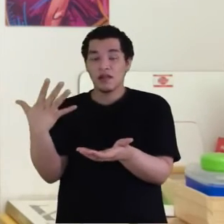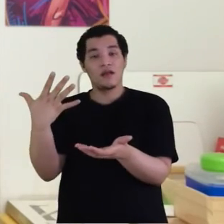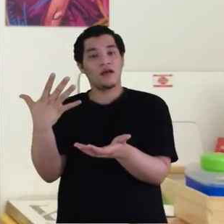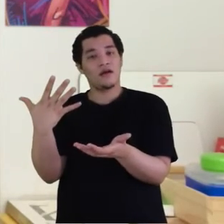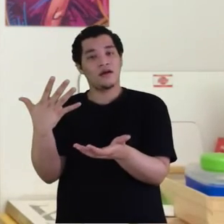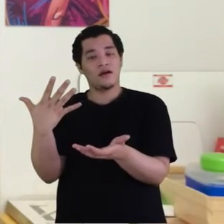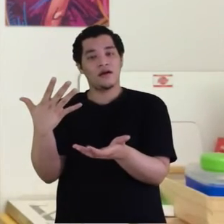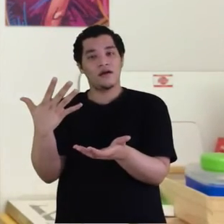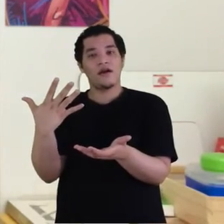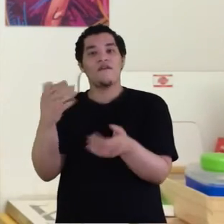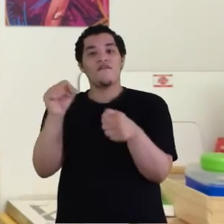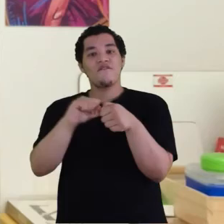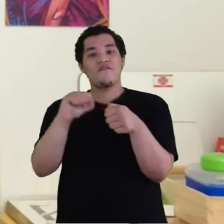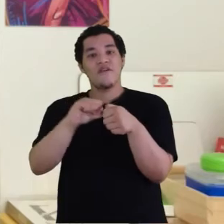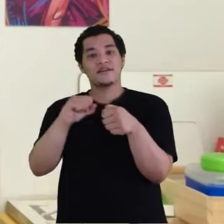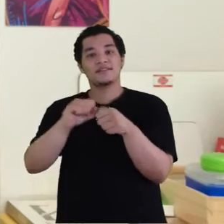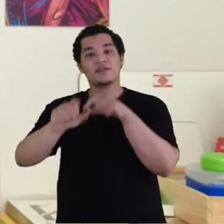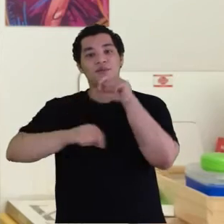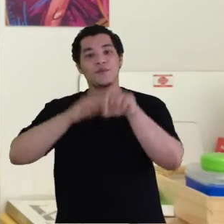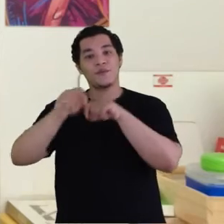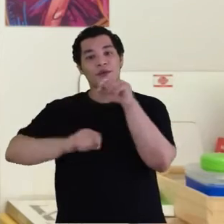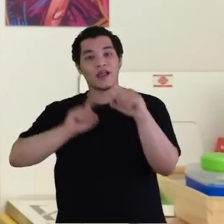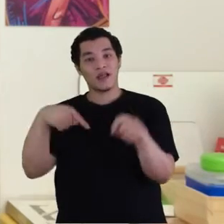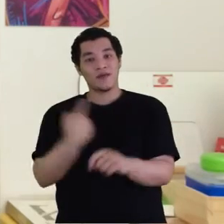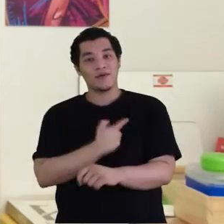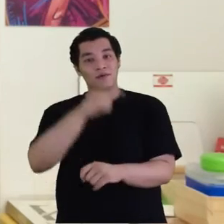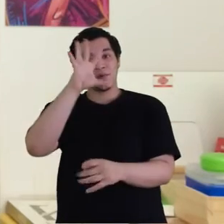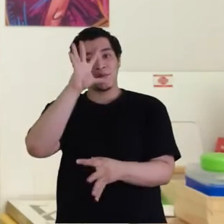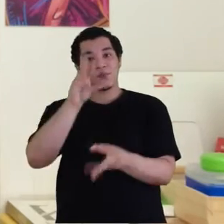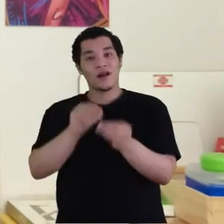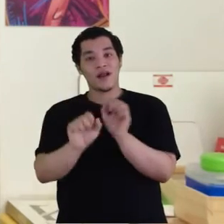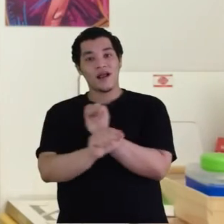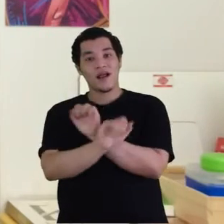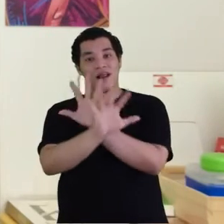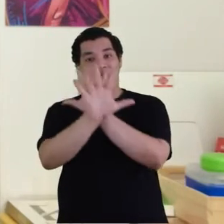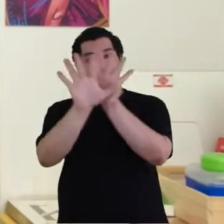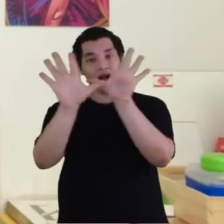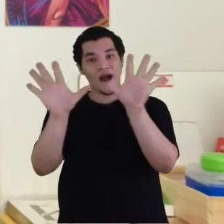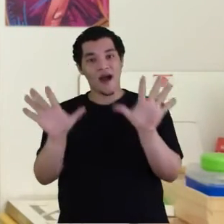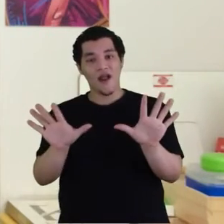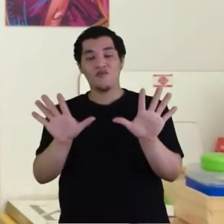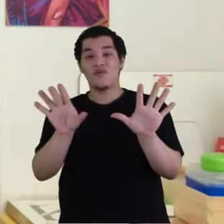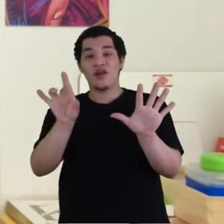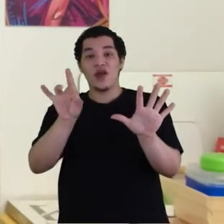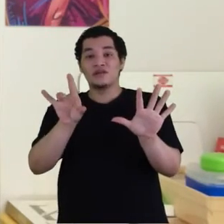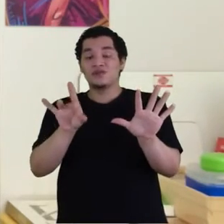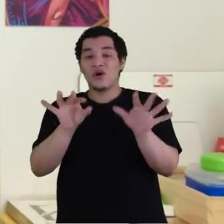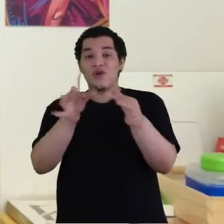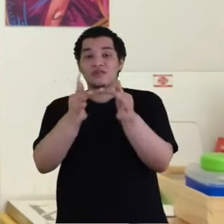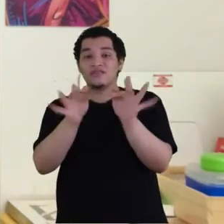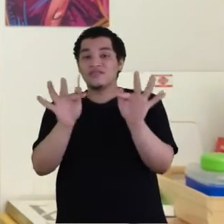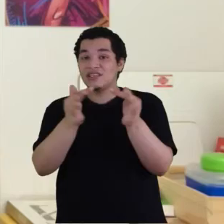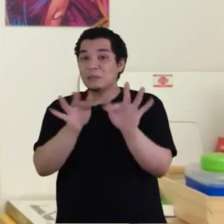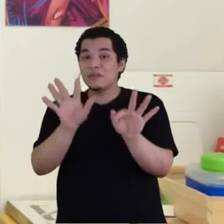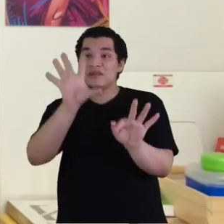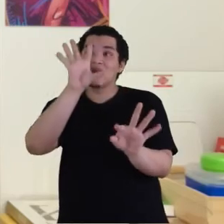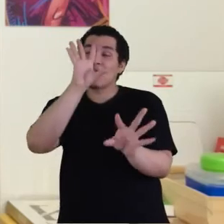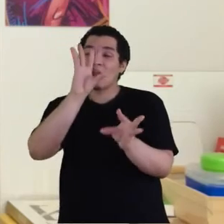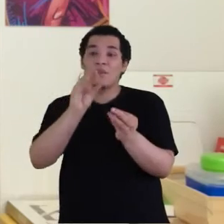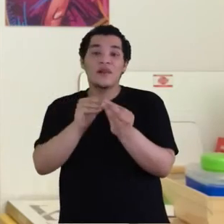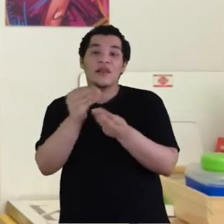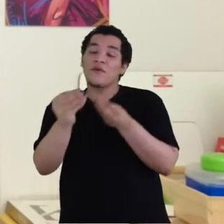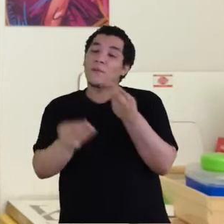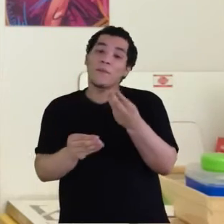passagem. Fazendo com que a gente compreenda que essa alegoria foi para nos mostrar